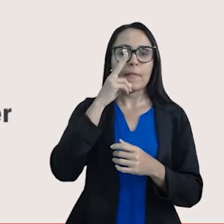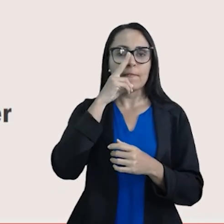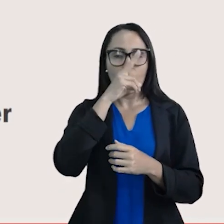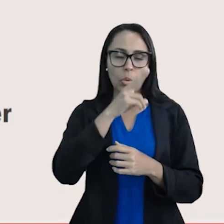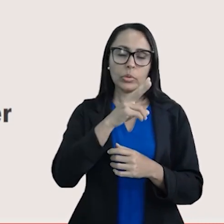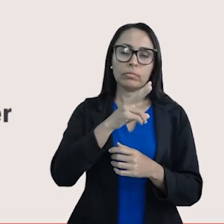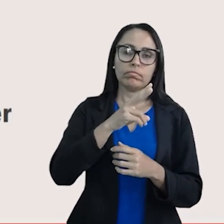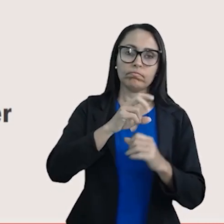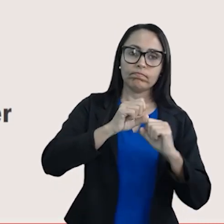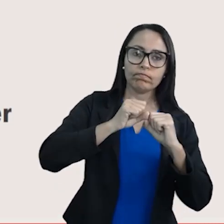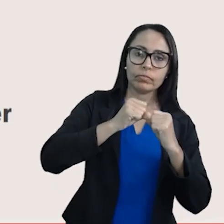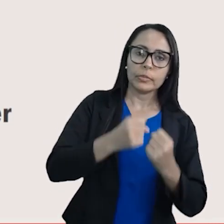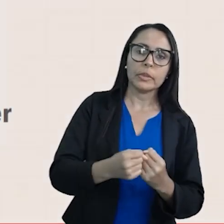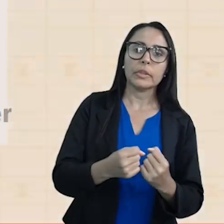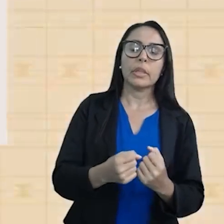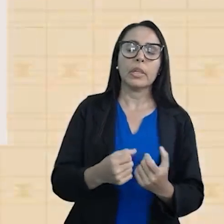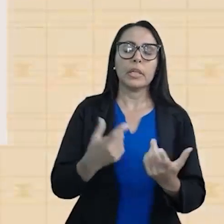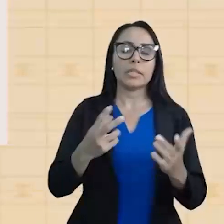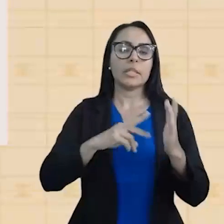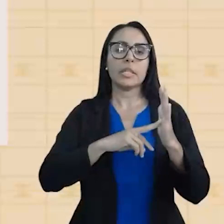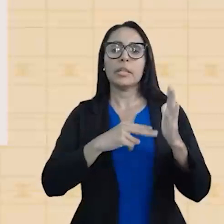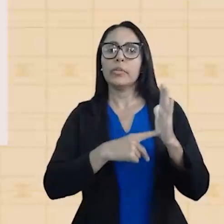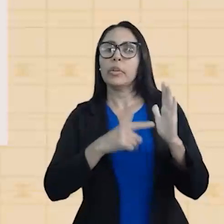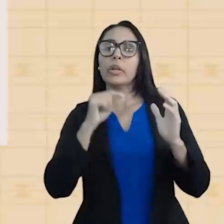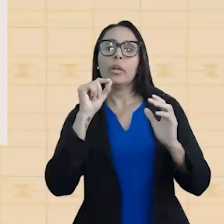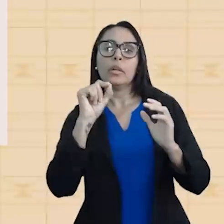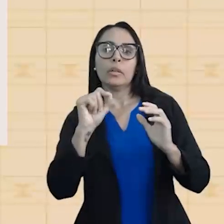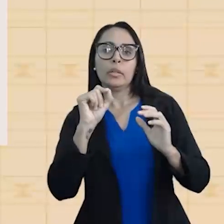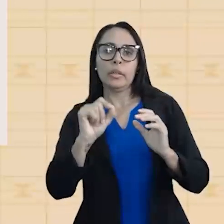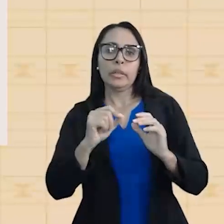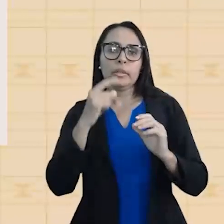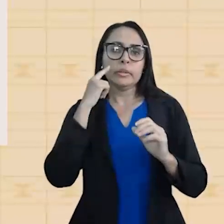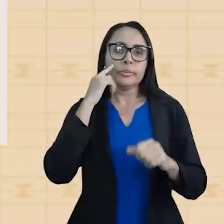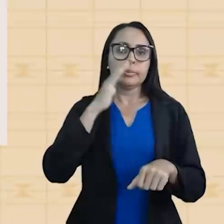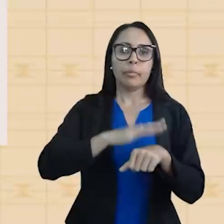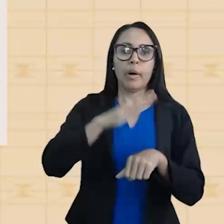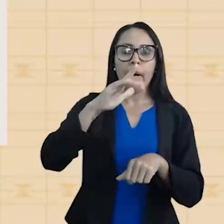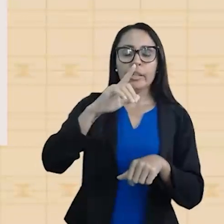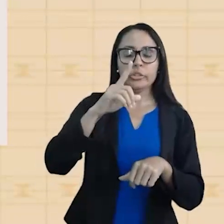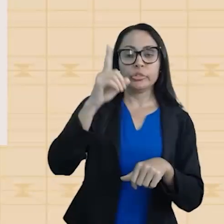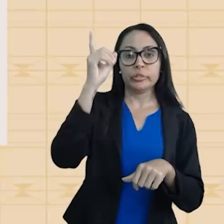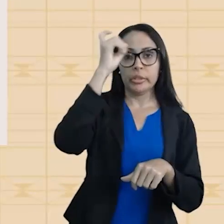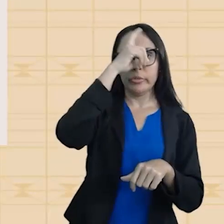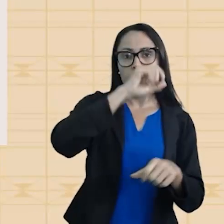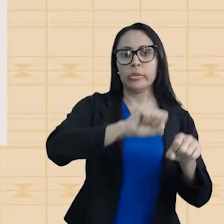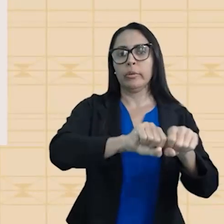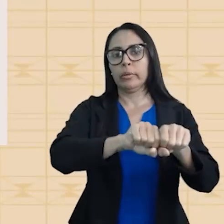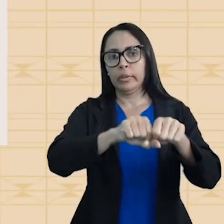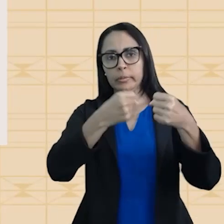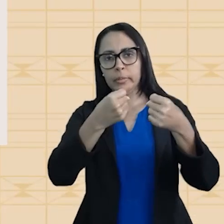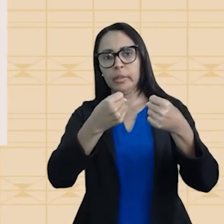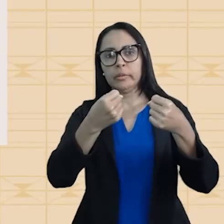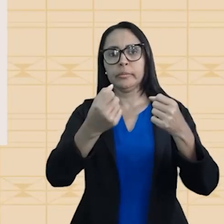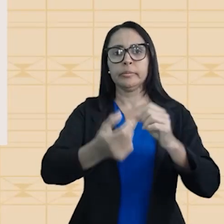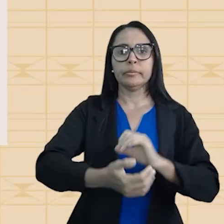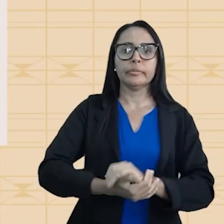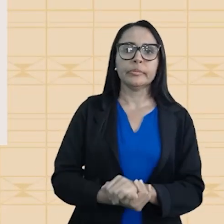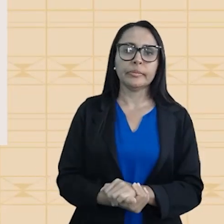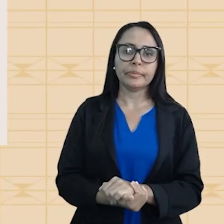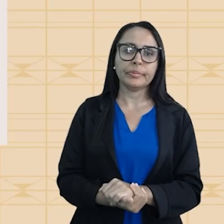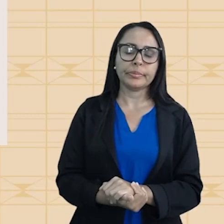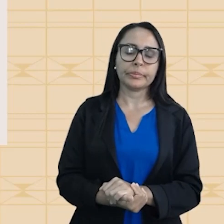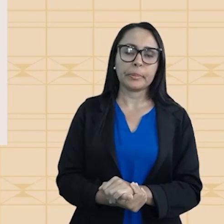intensidade. Isso quer dizer o quê? Quer dizer que é mais difícil eu quebrar essa ligação.